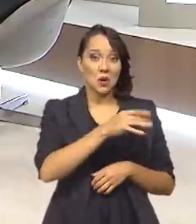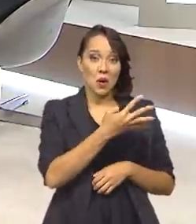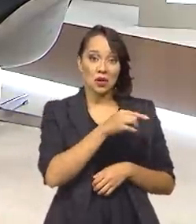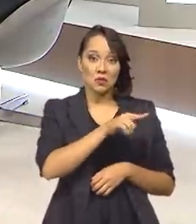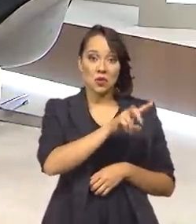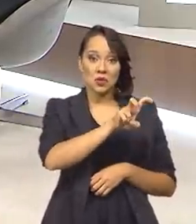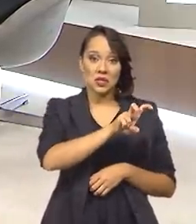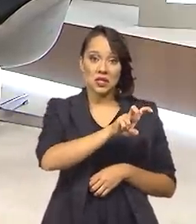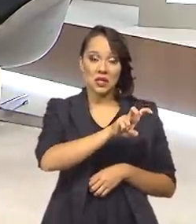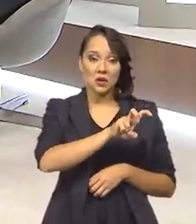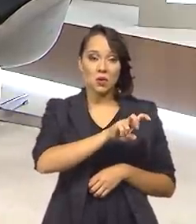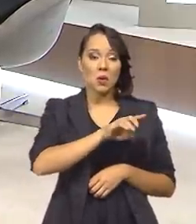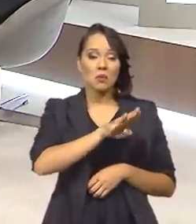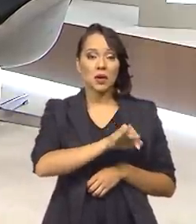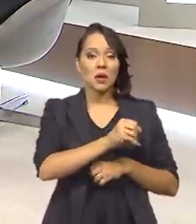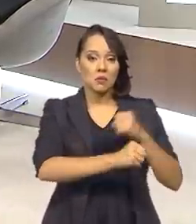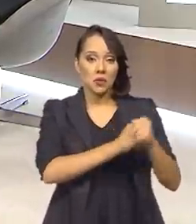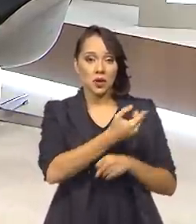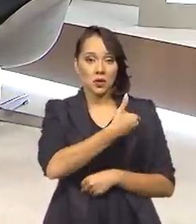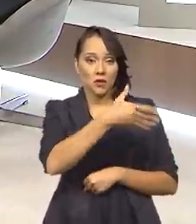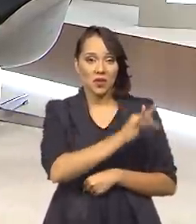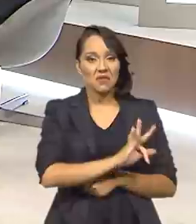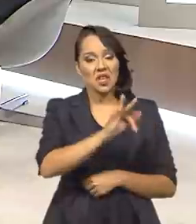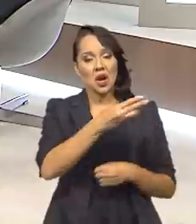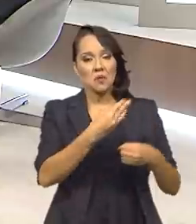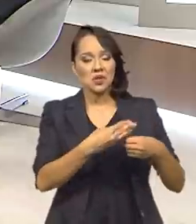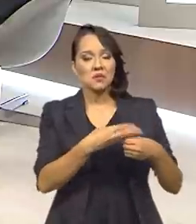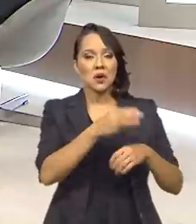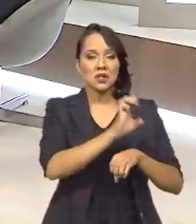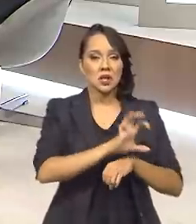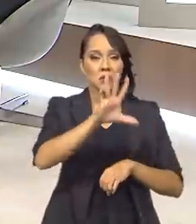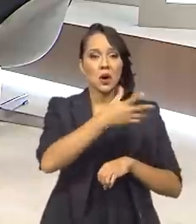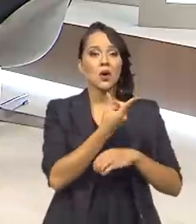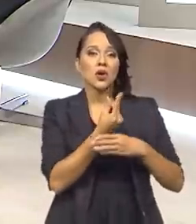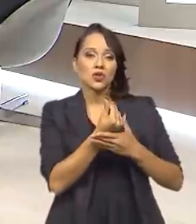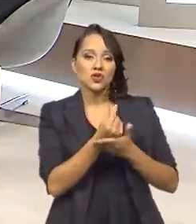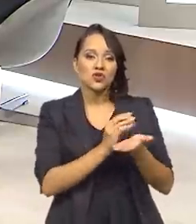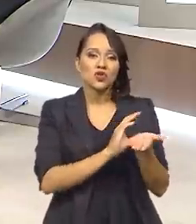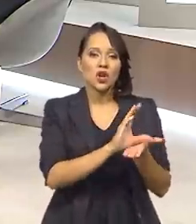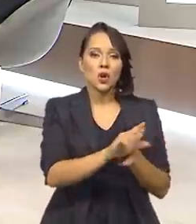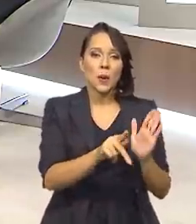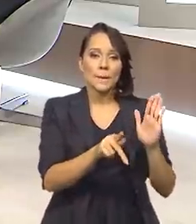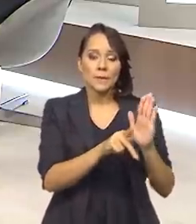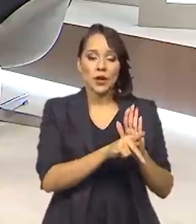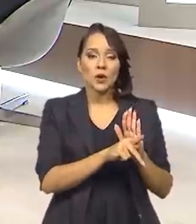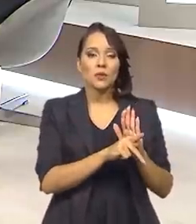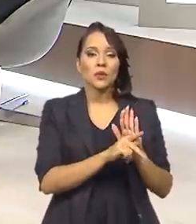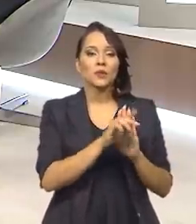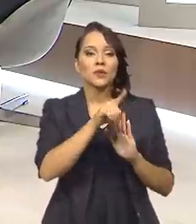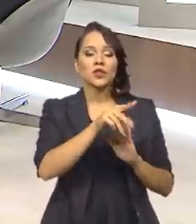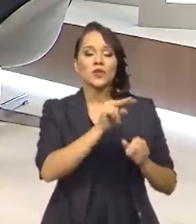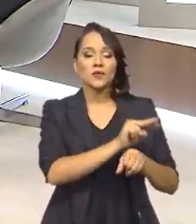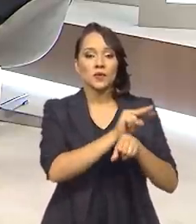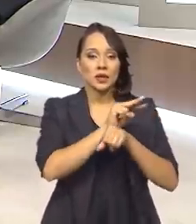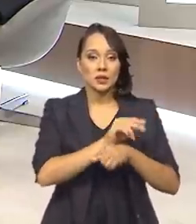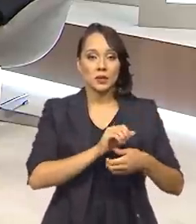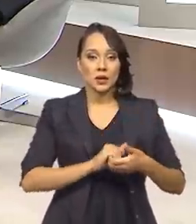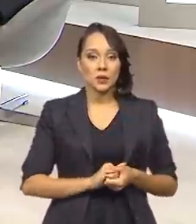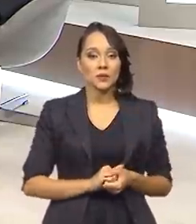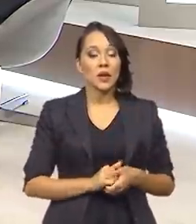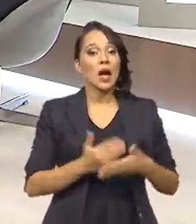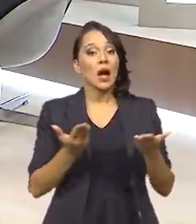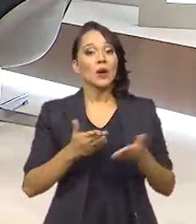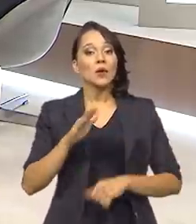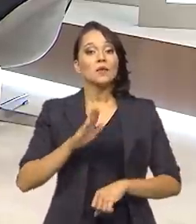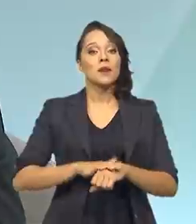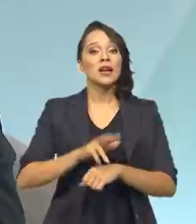,5 bi ano entre o governo federal, municipal, estadual, de recursos próprios e recursos oriundos de financiamentos, para